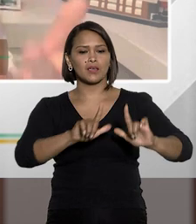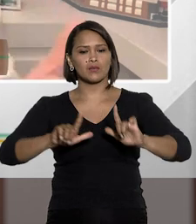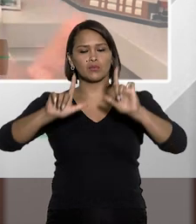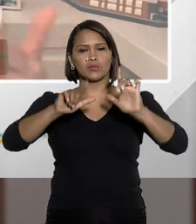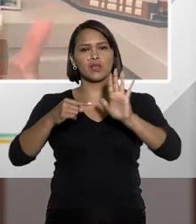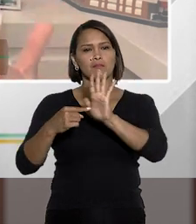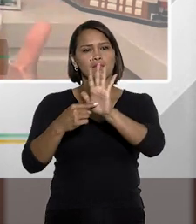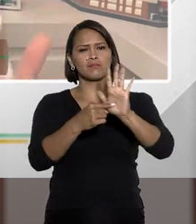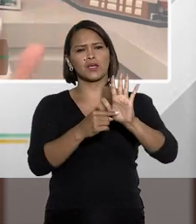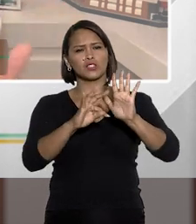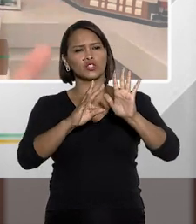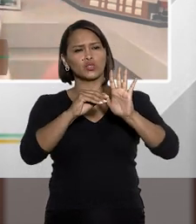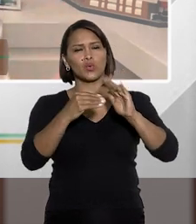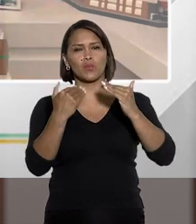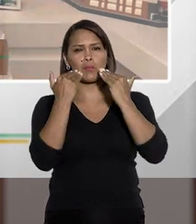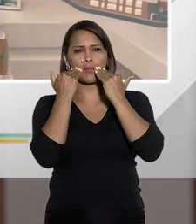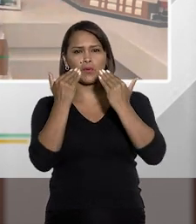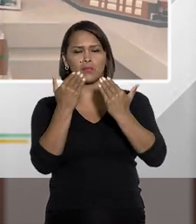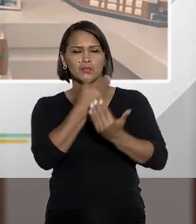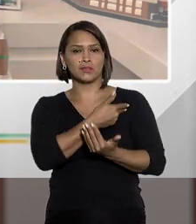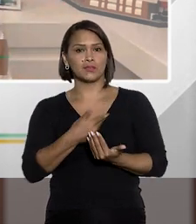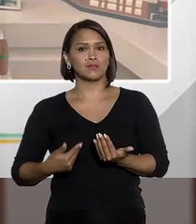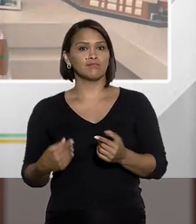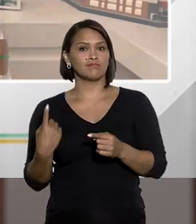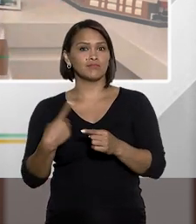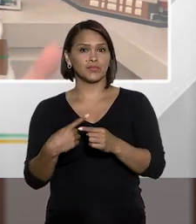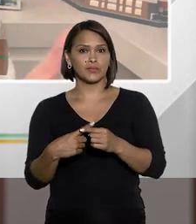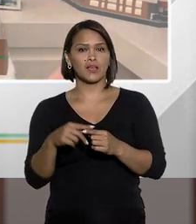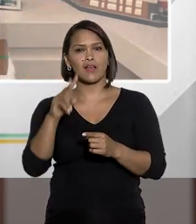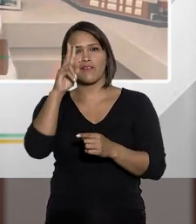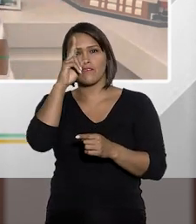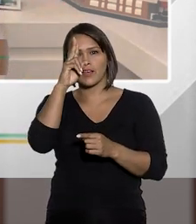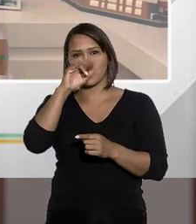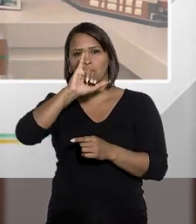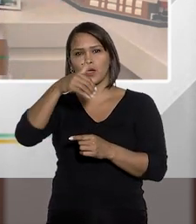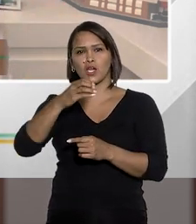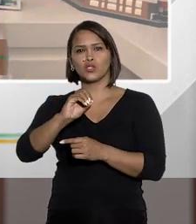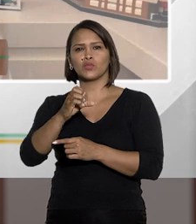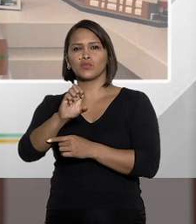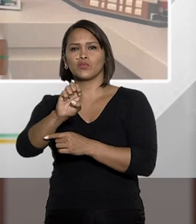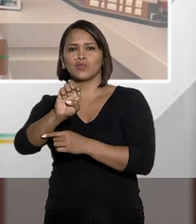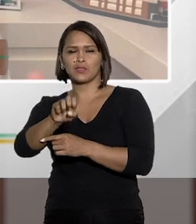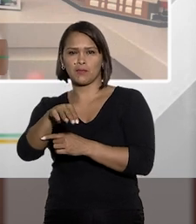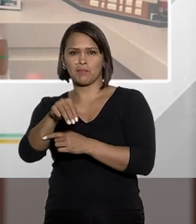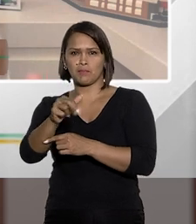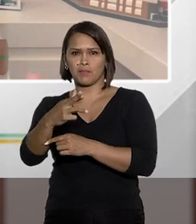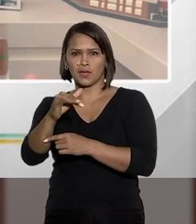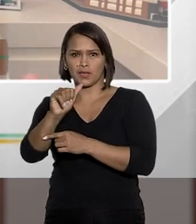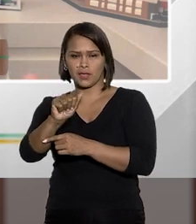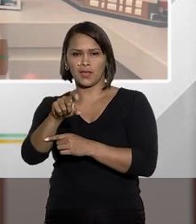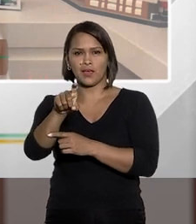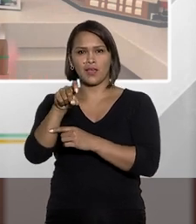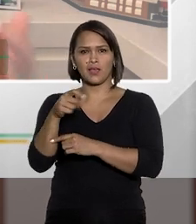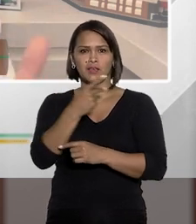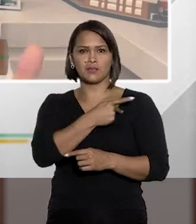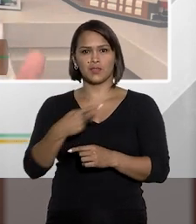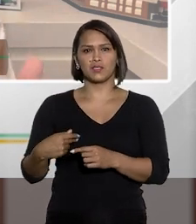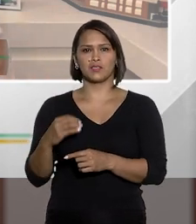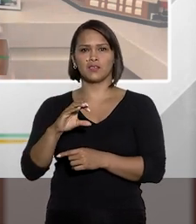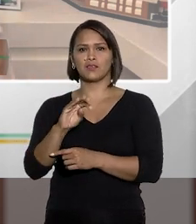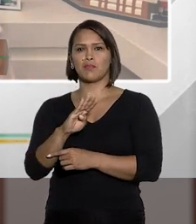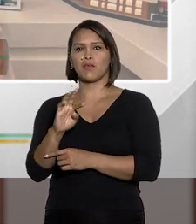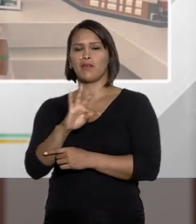as imagens dele foram tornadas públicas? A gente vai lembrar do caso José Maria Marim, acho que é ele, ex